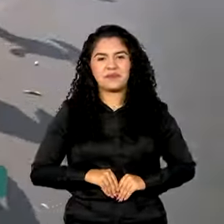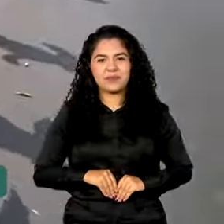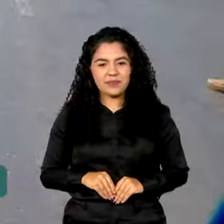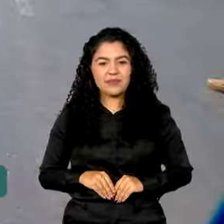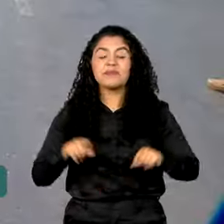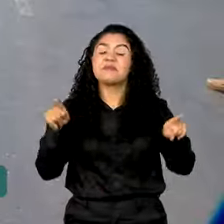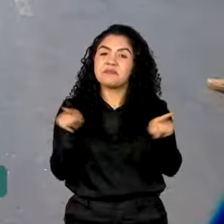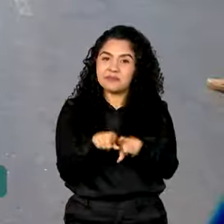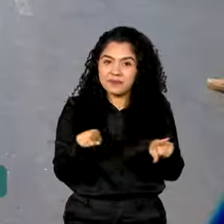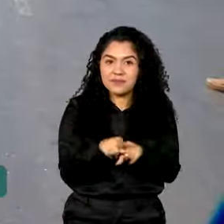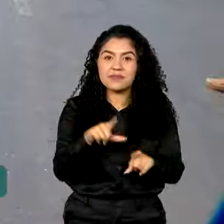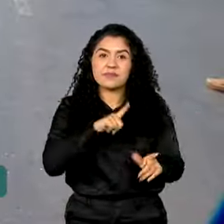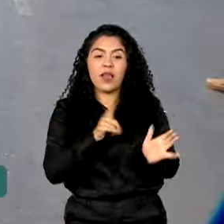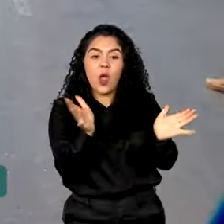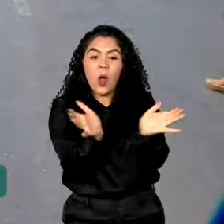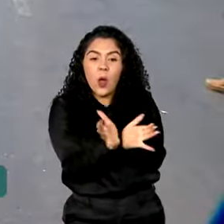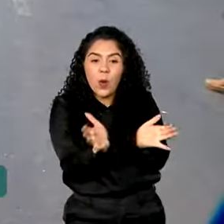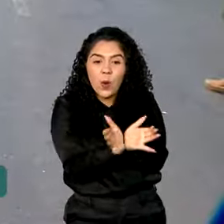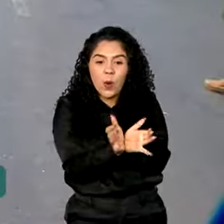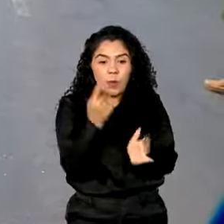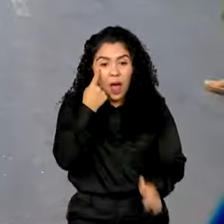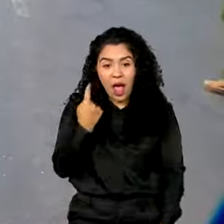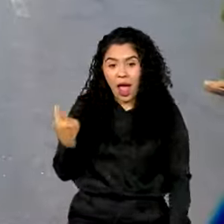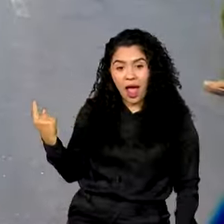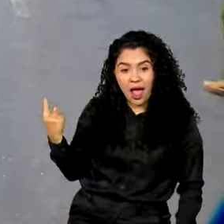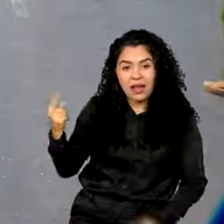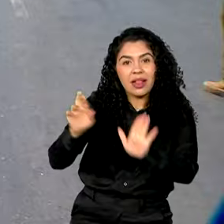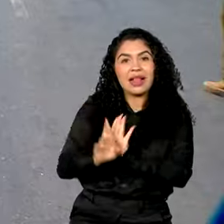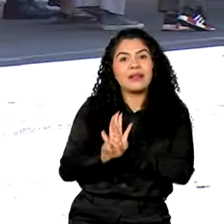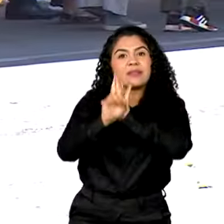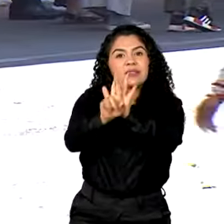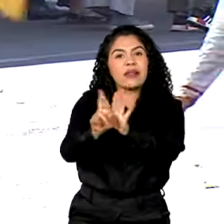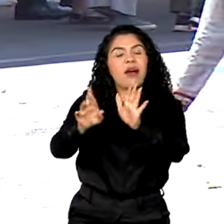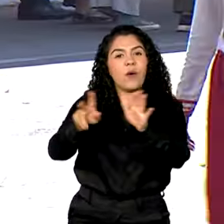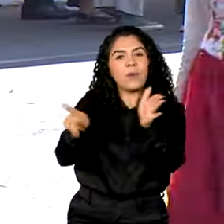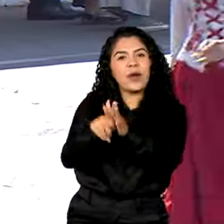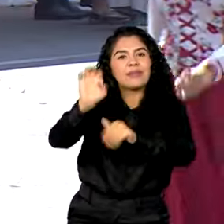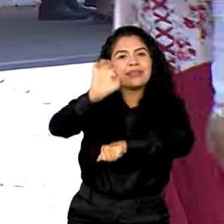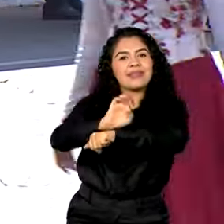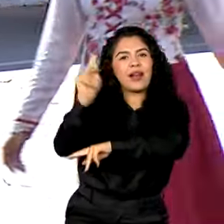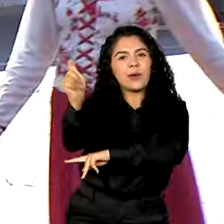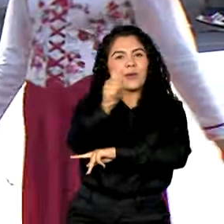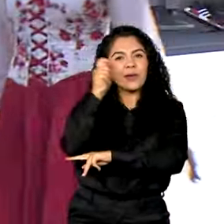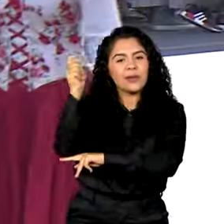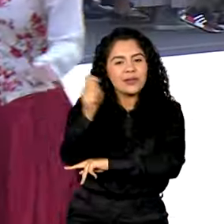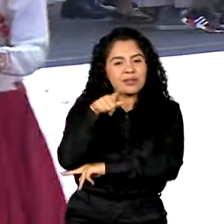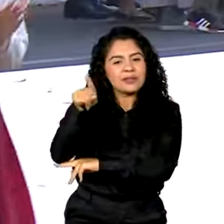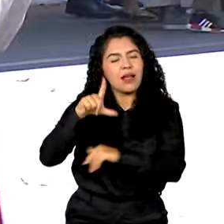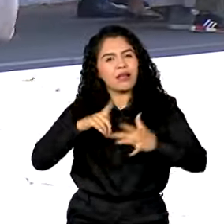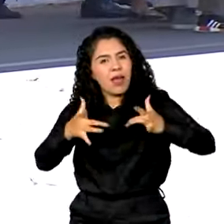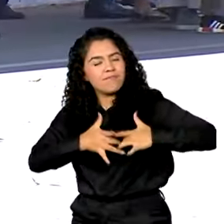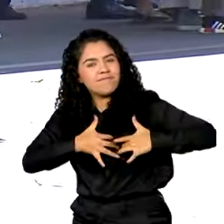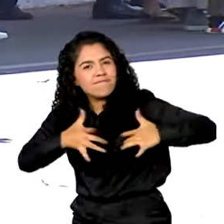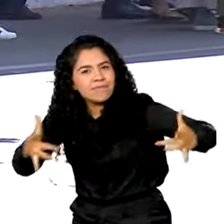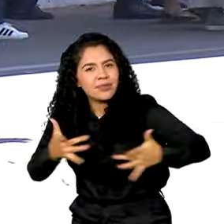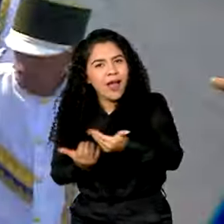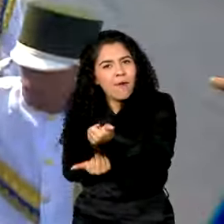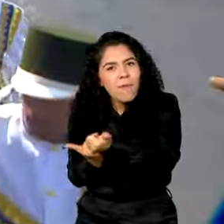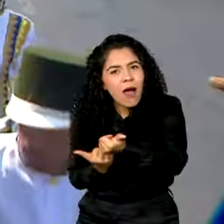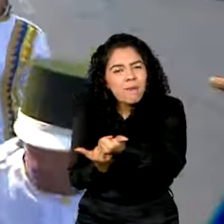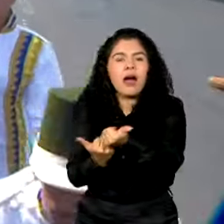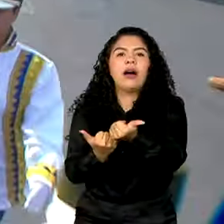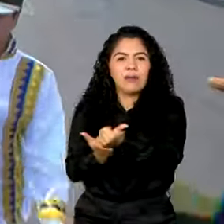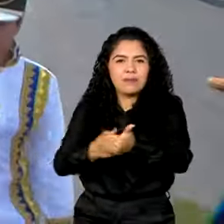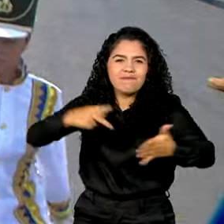Também teve o grupo que representou o povo do Rio Grande do Sul, alvo de uma onda de solidariedade neste ano,